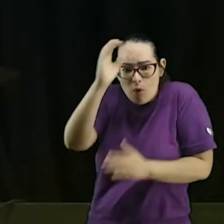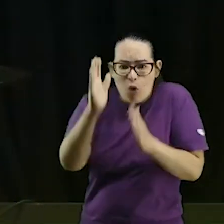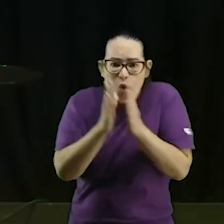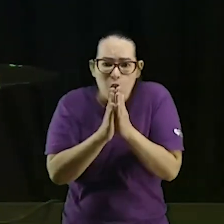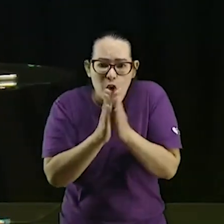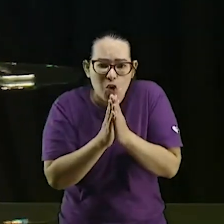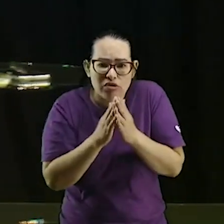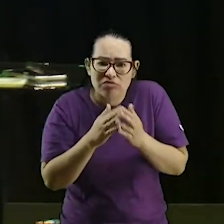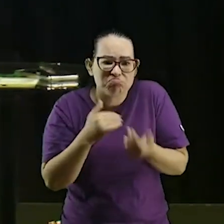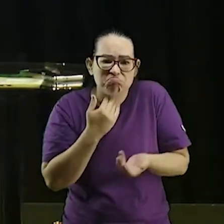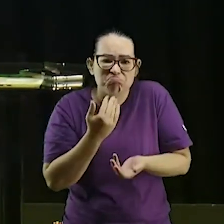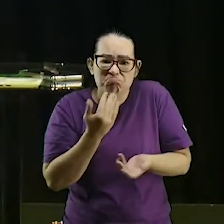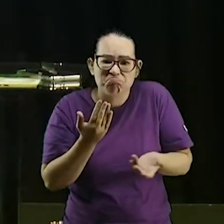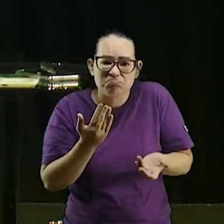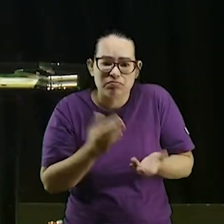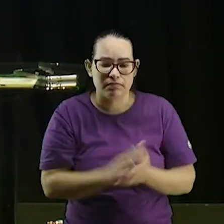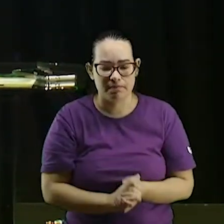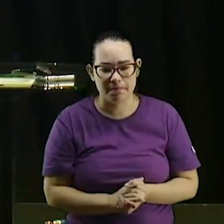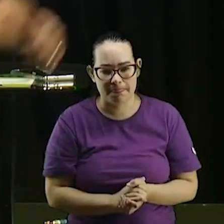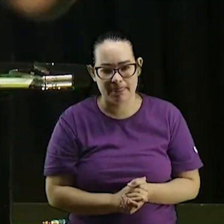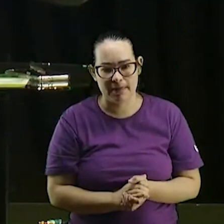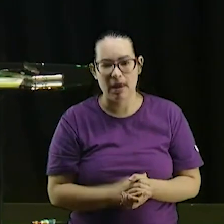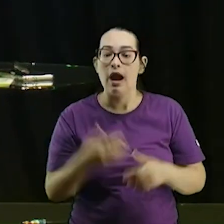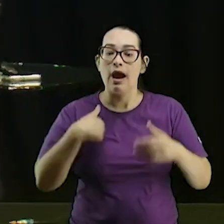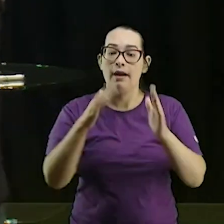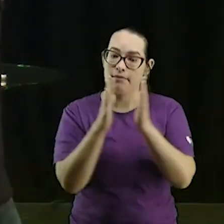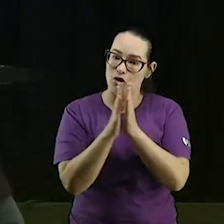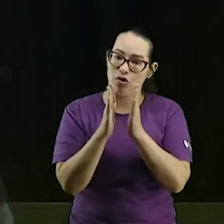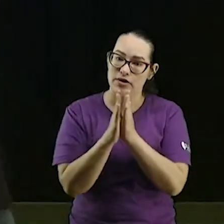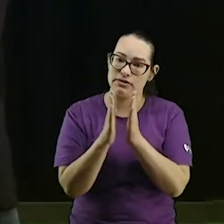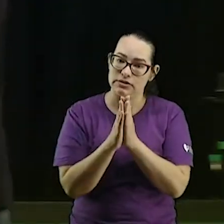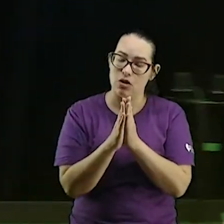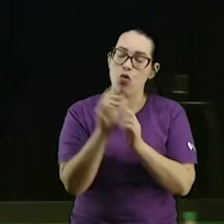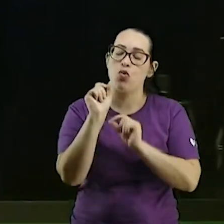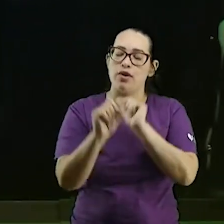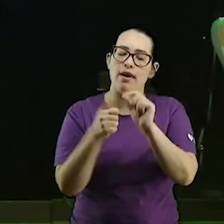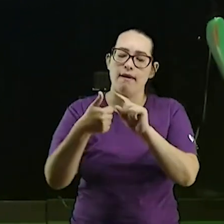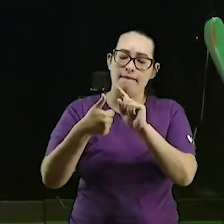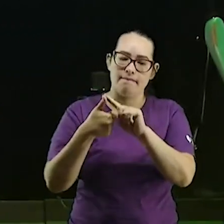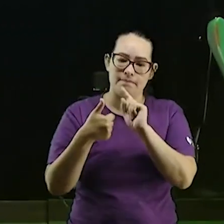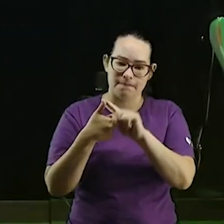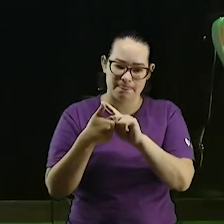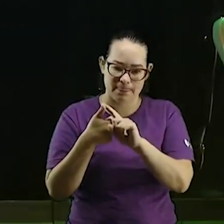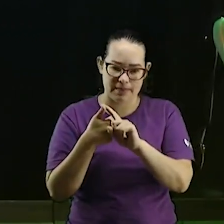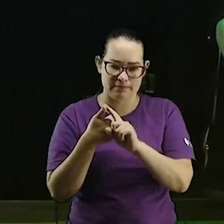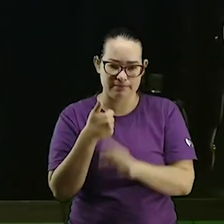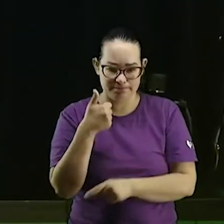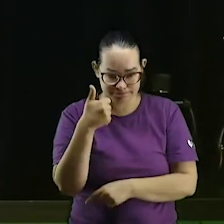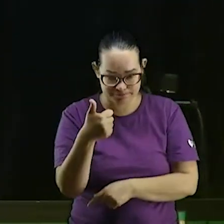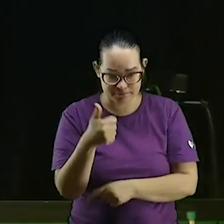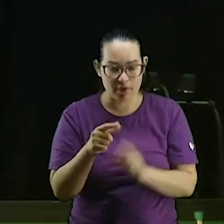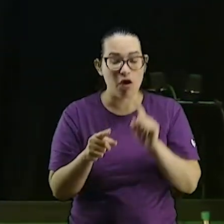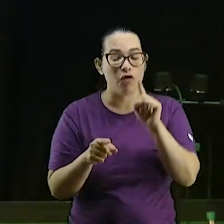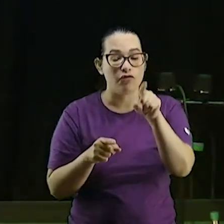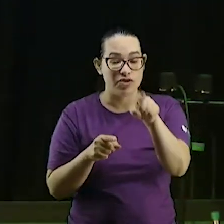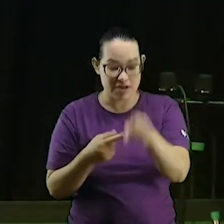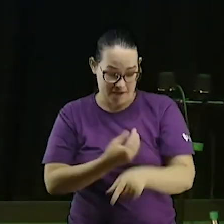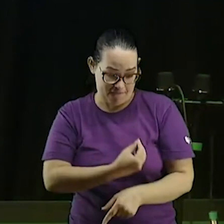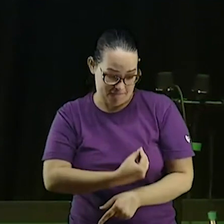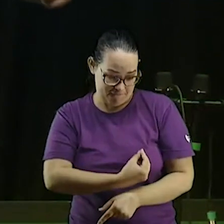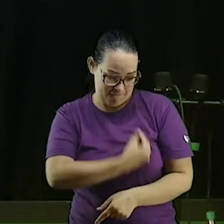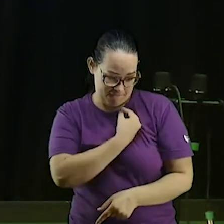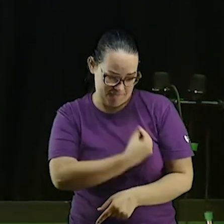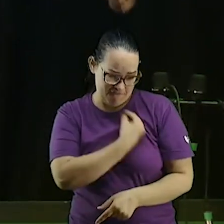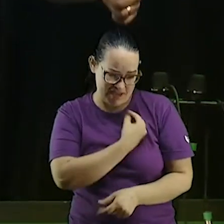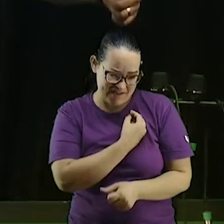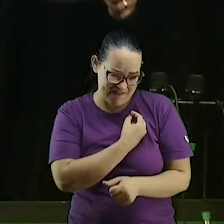aqui que você vai se encaixar a minha oração sabe qual é? número um para que você não viva uma vida